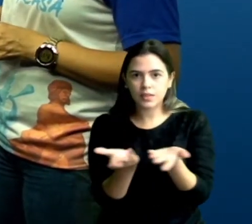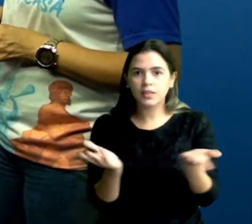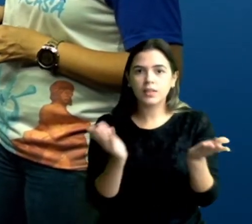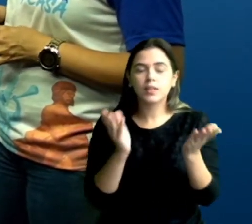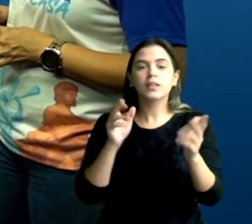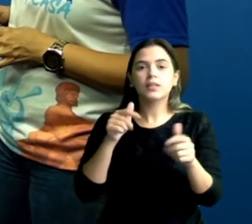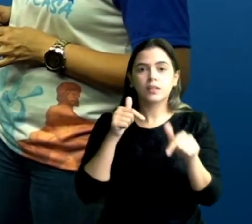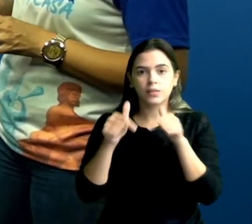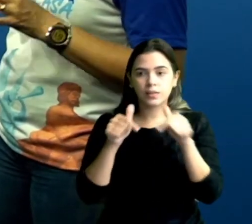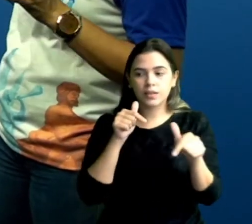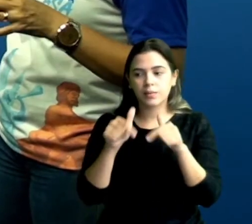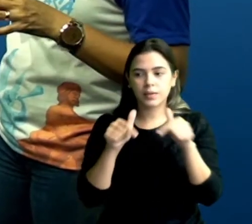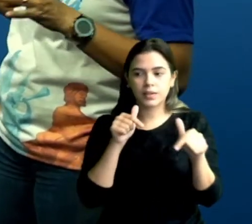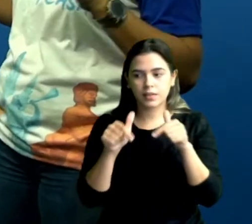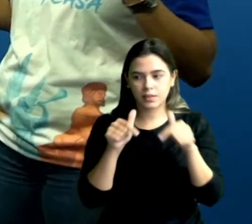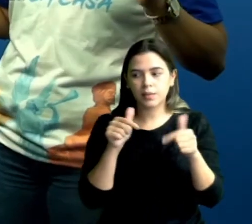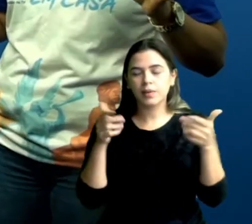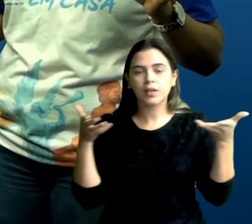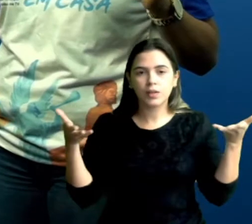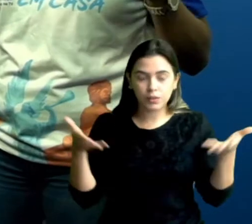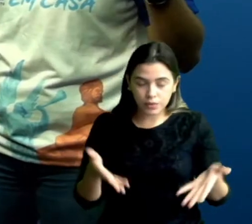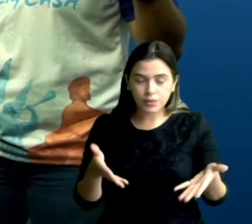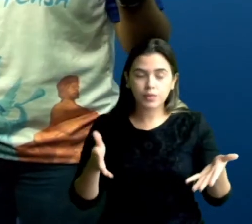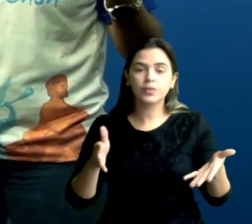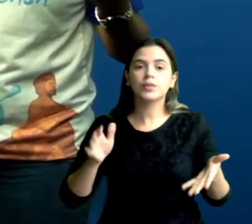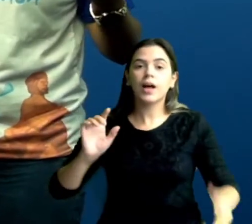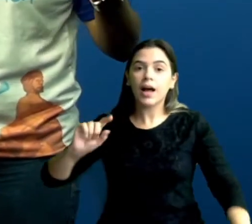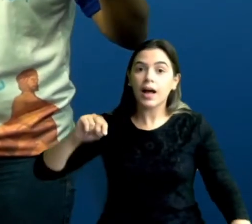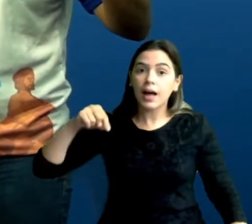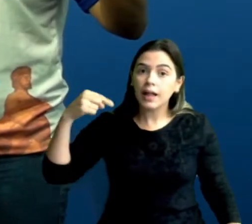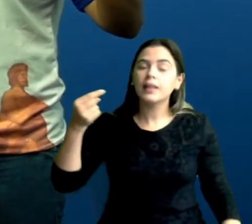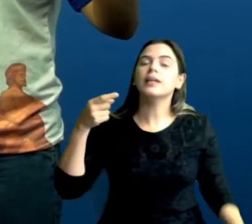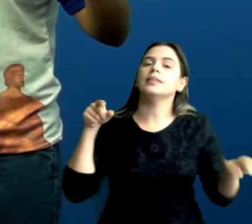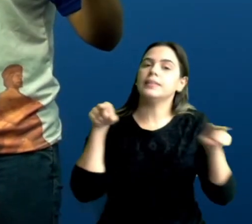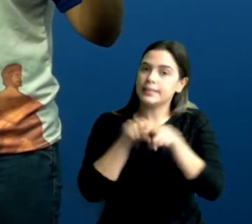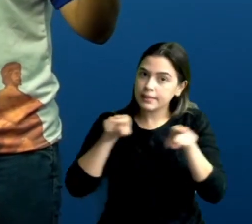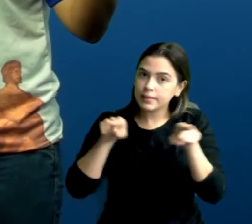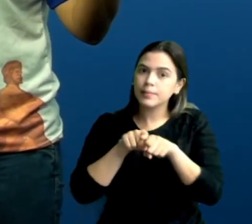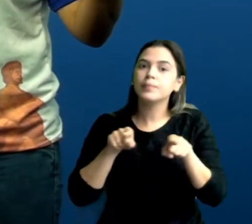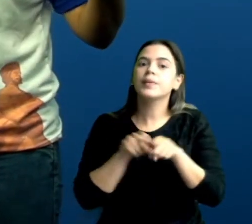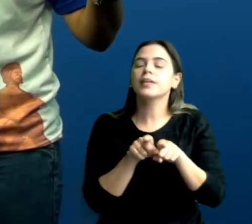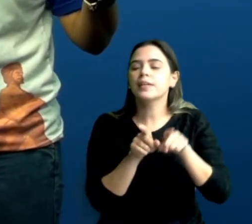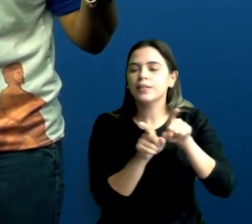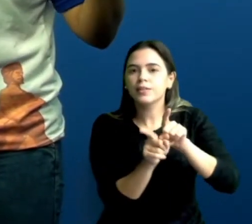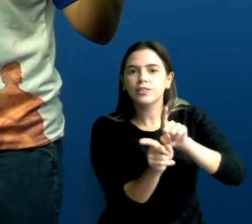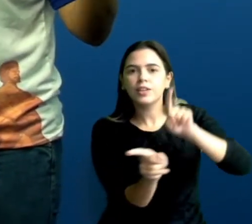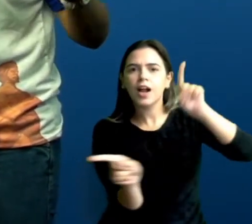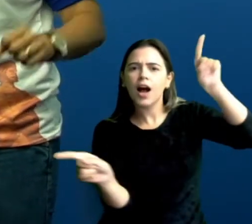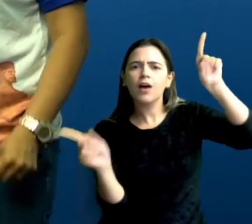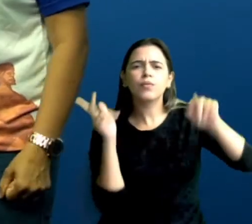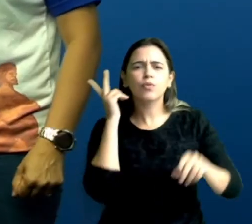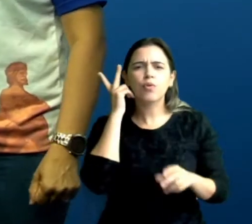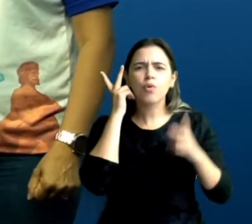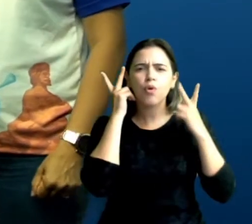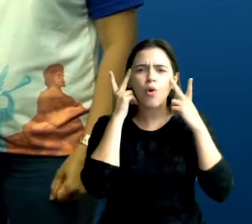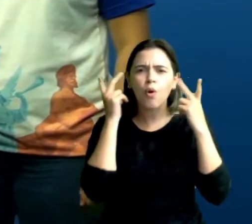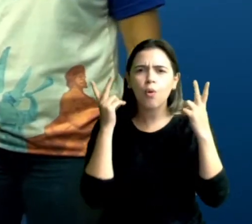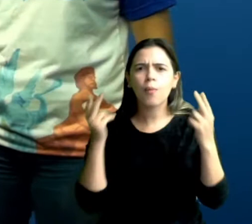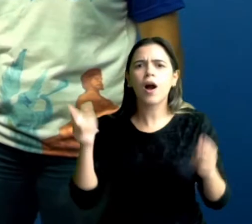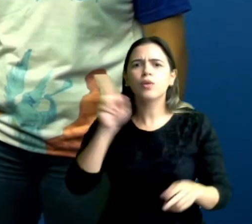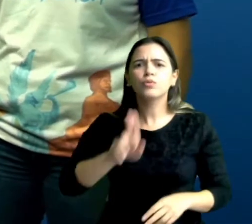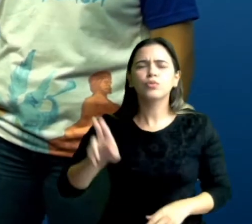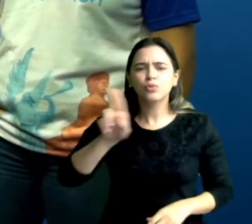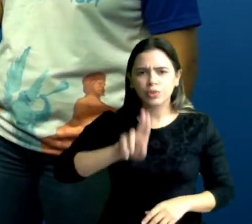trabalhadas hoje. Além de alguns tipos de gráficos, gráficos mais comuns, tá? Que a gente vai